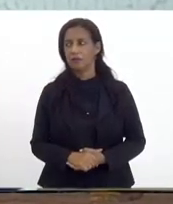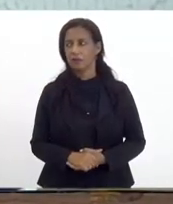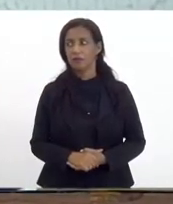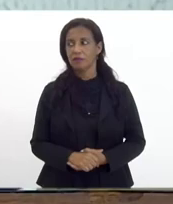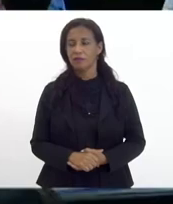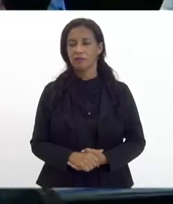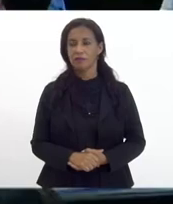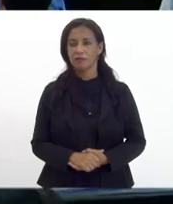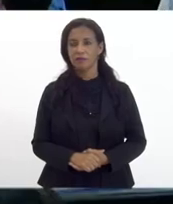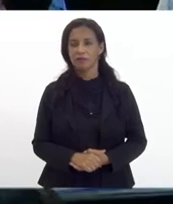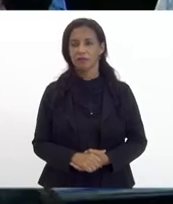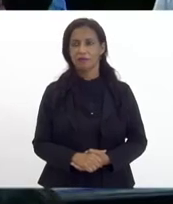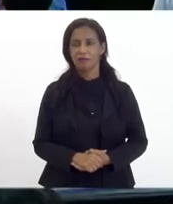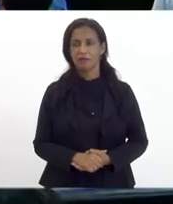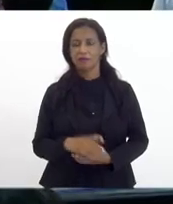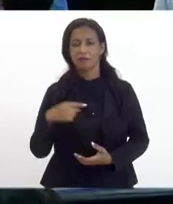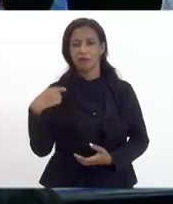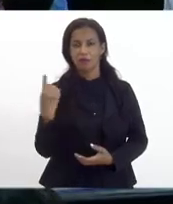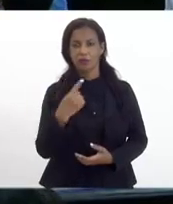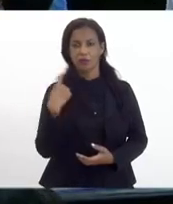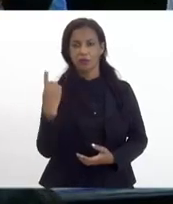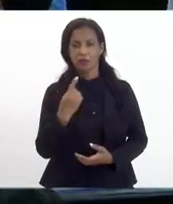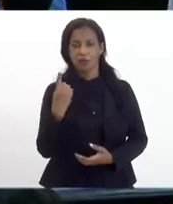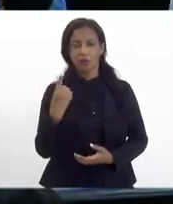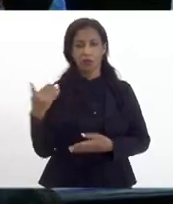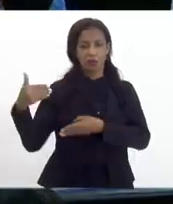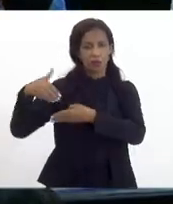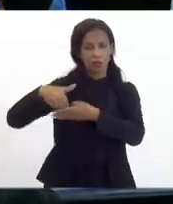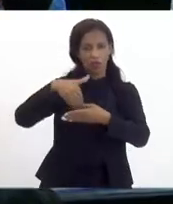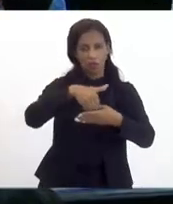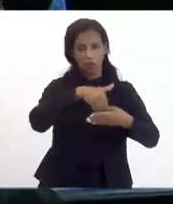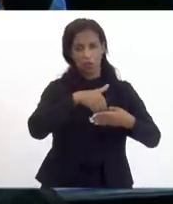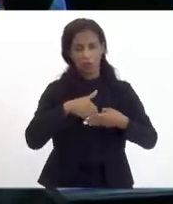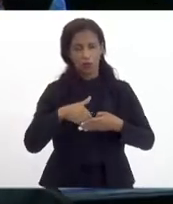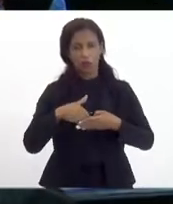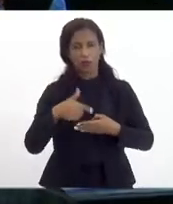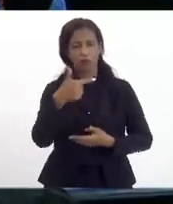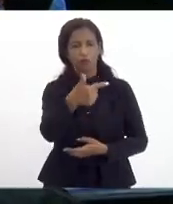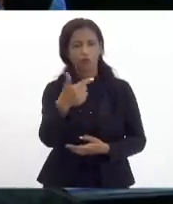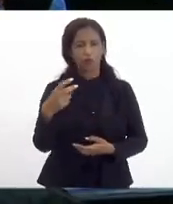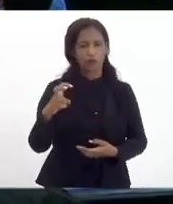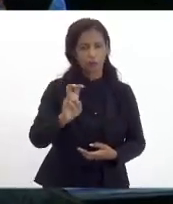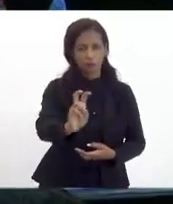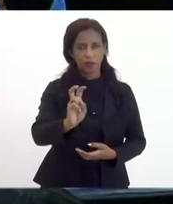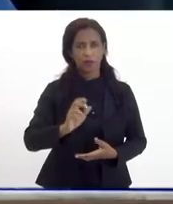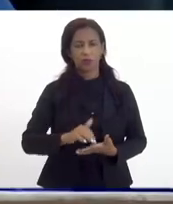e nós vamos estar votando no próximo dia 25